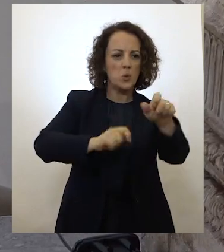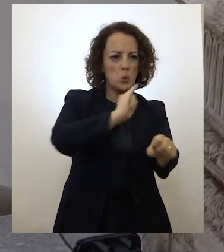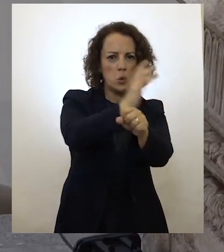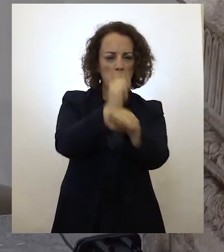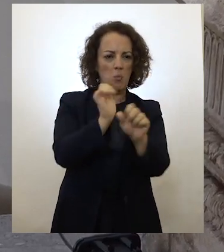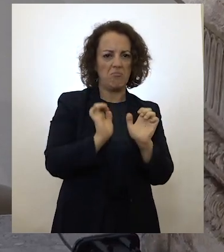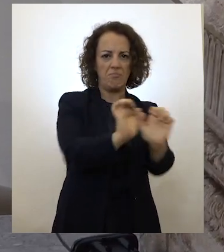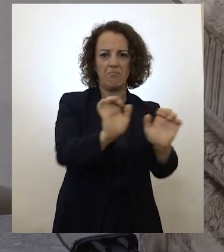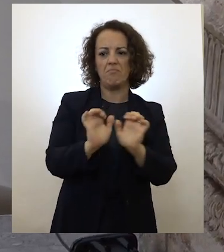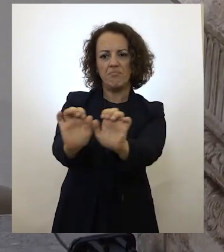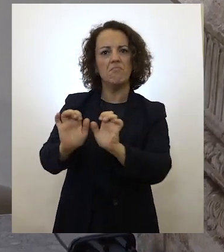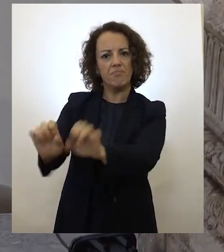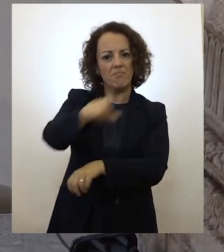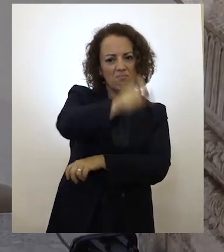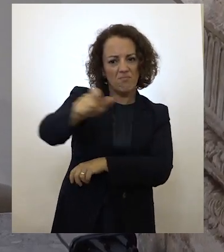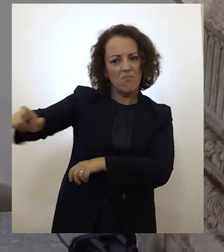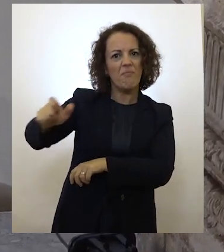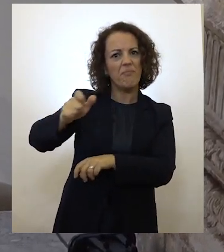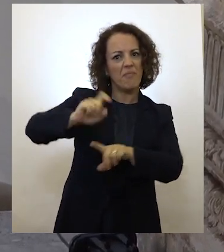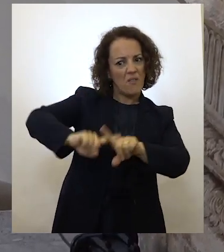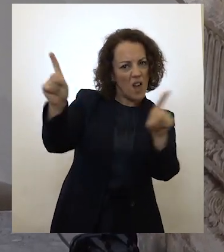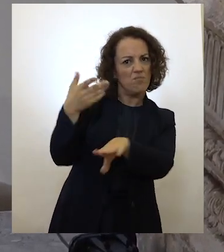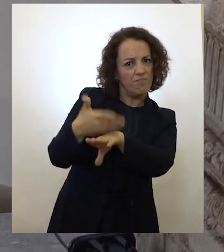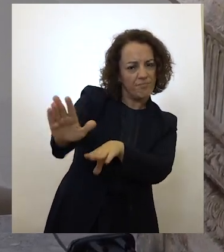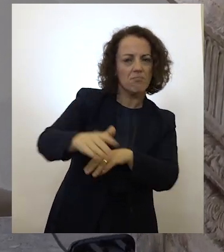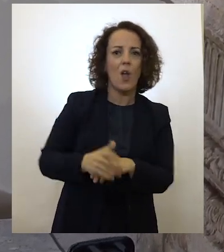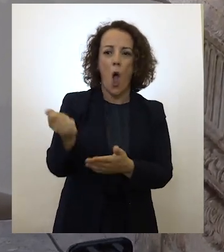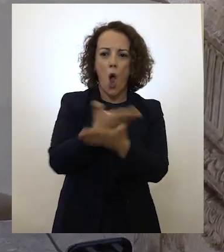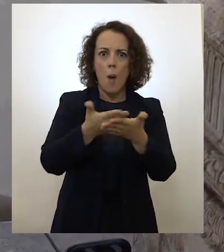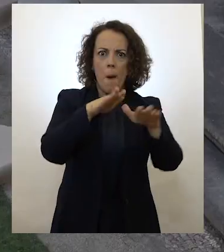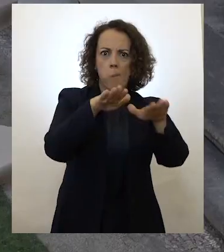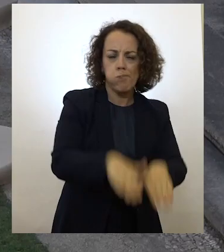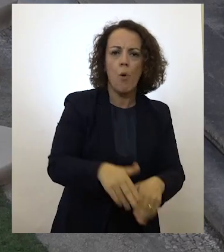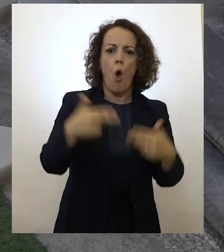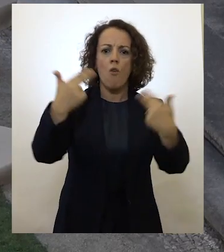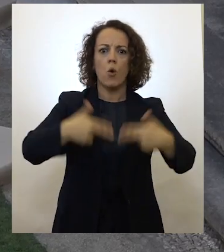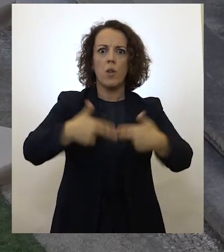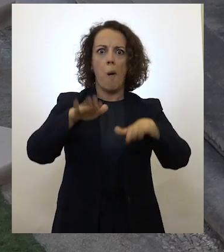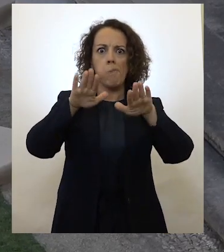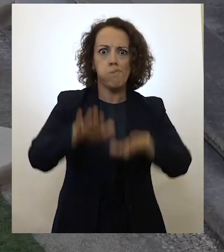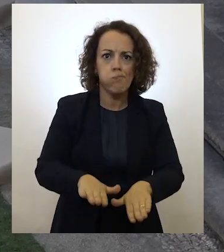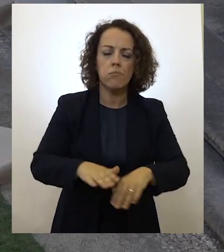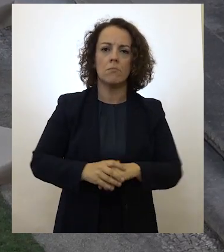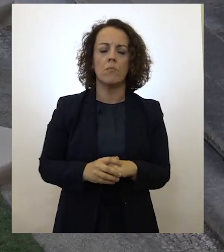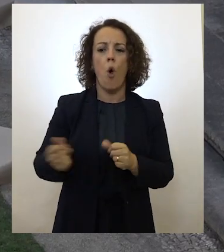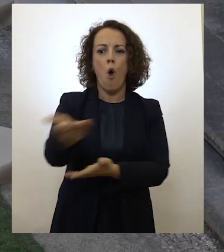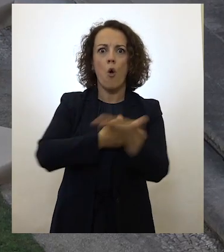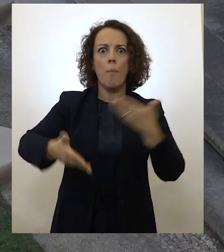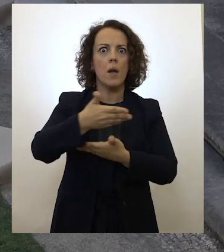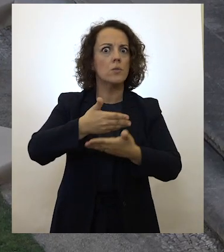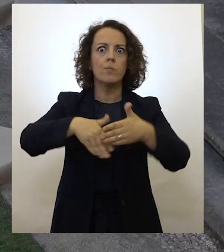outros e do diferente. Parou economias, refez fronteiras, travou comércio,